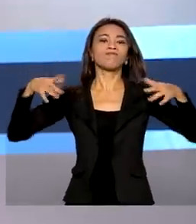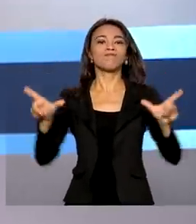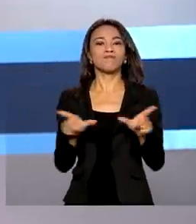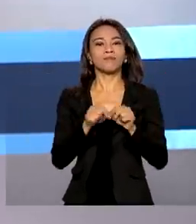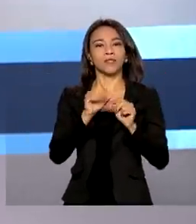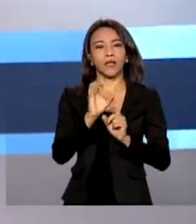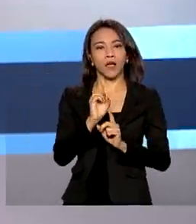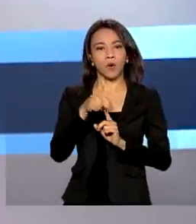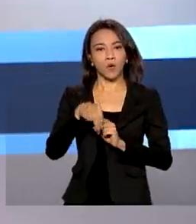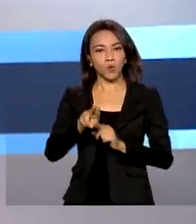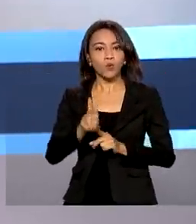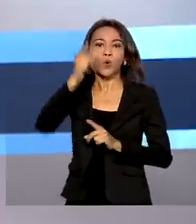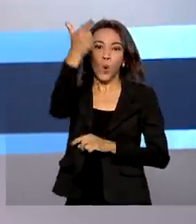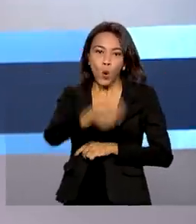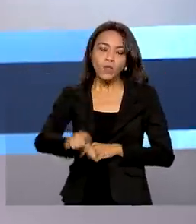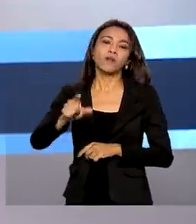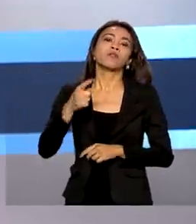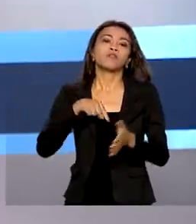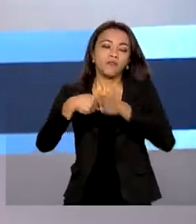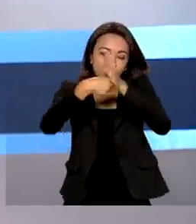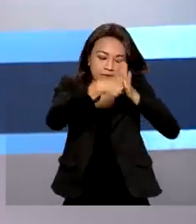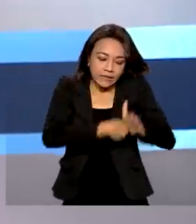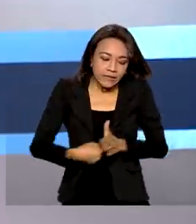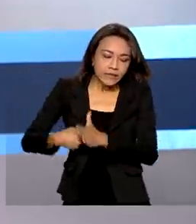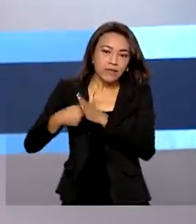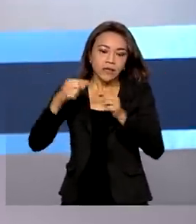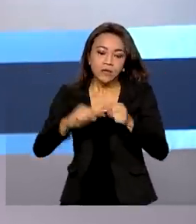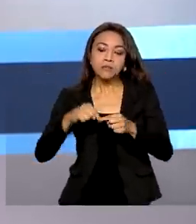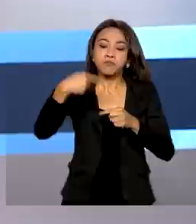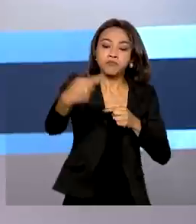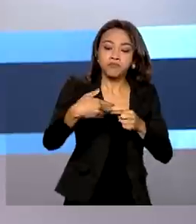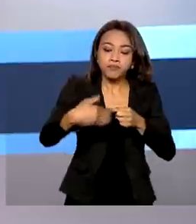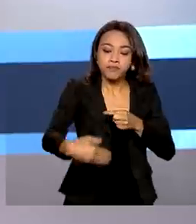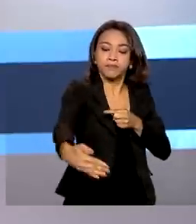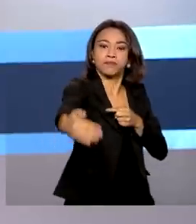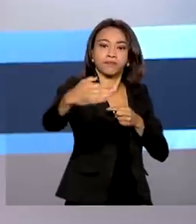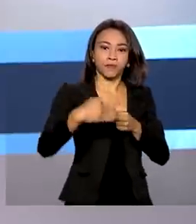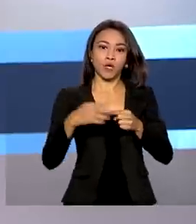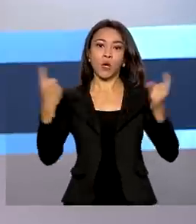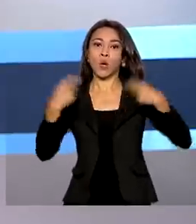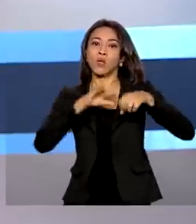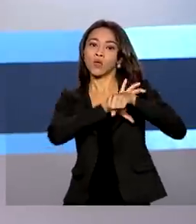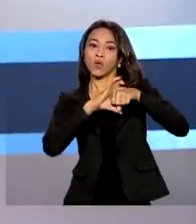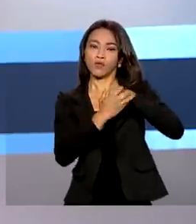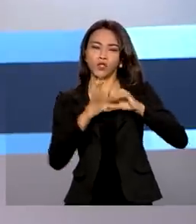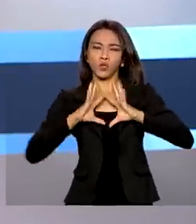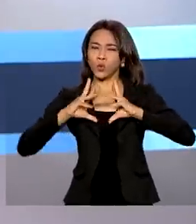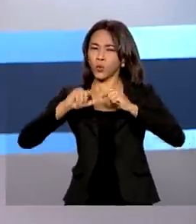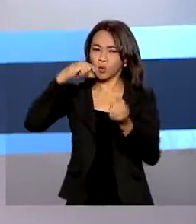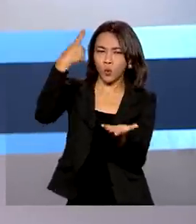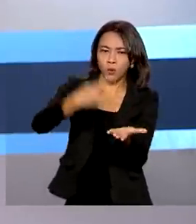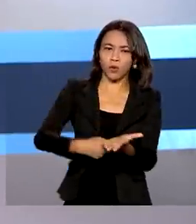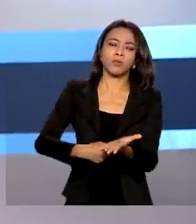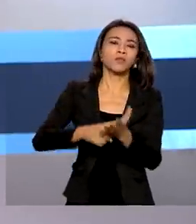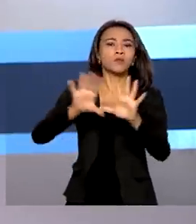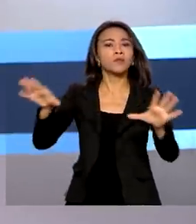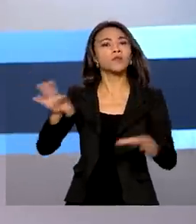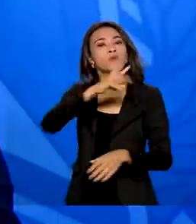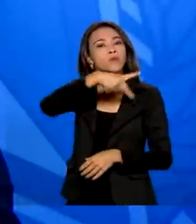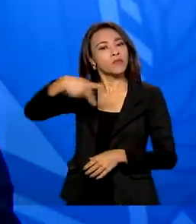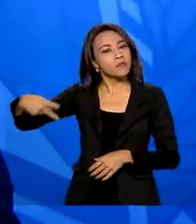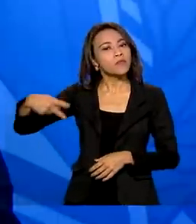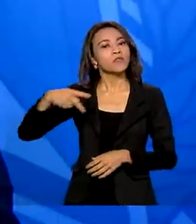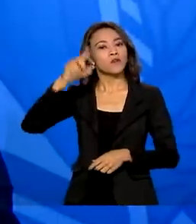novos exames para a Covid-19 no fim de semana. Até lá, todos os eventos na agenda presidencial foram cancelados.